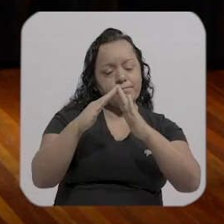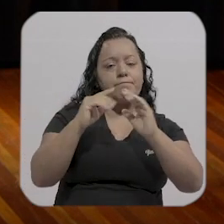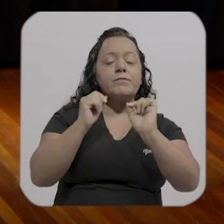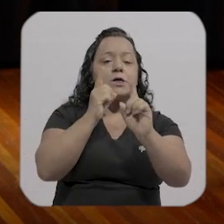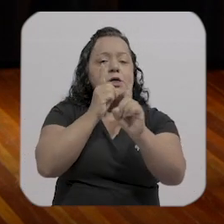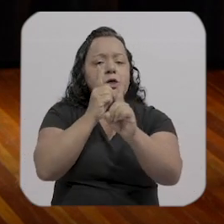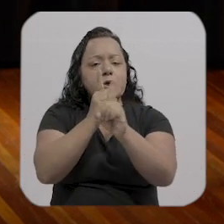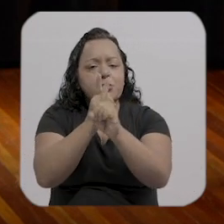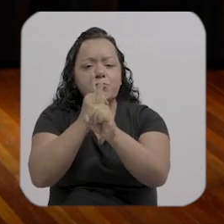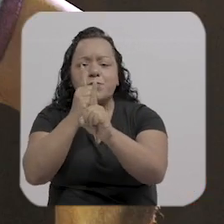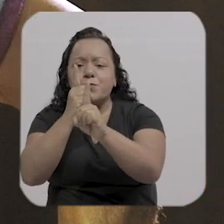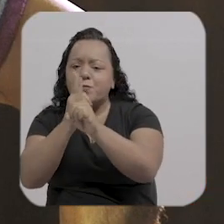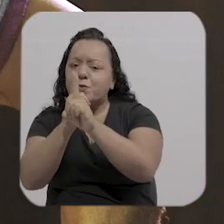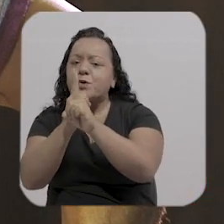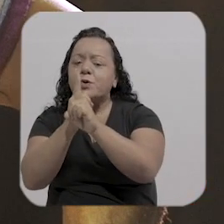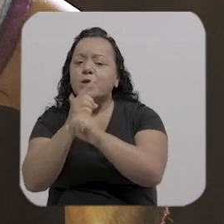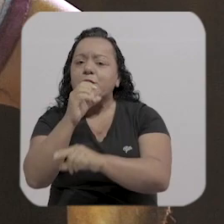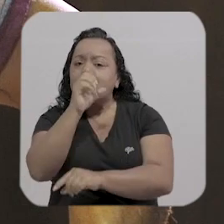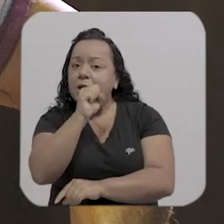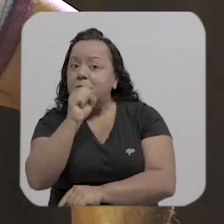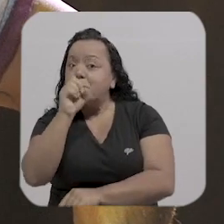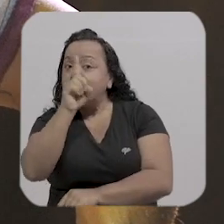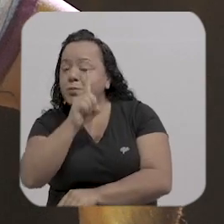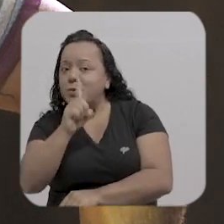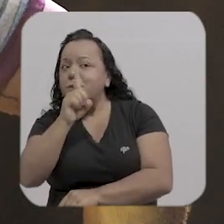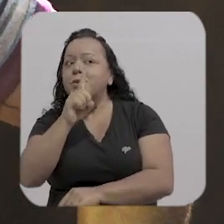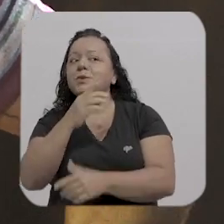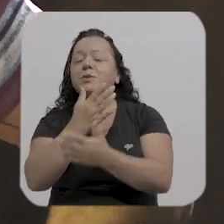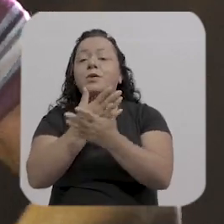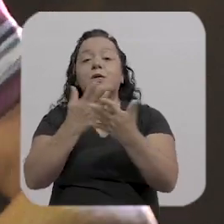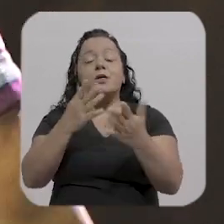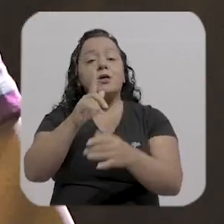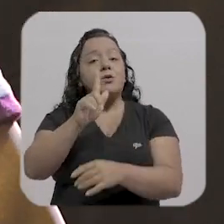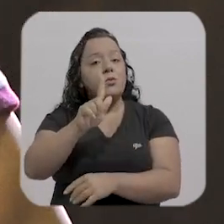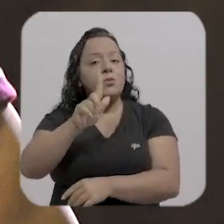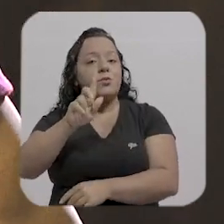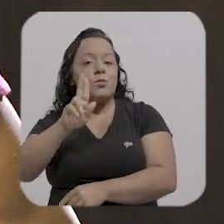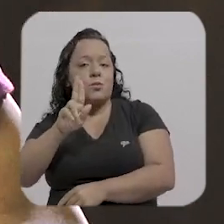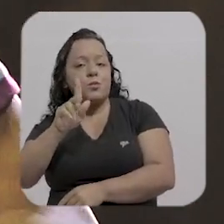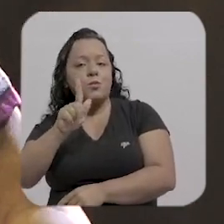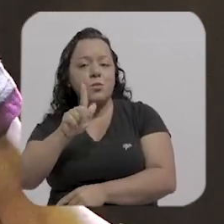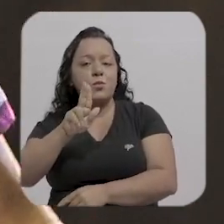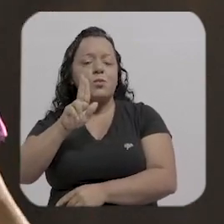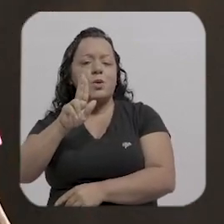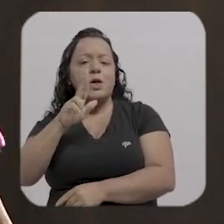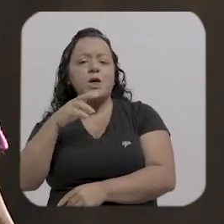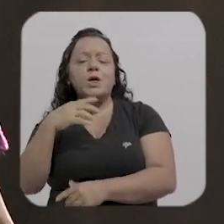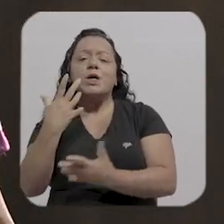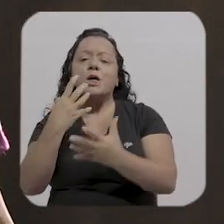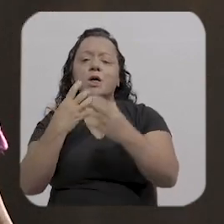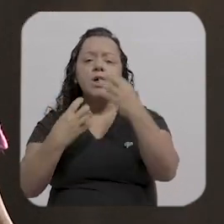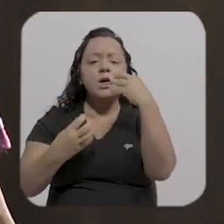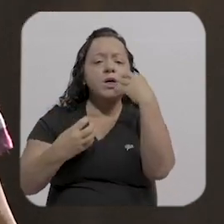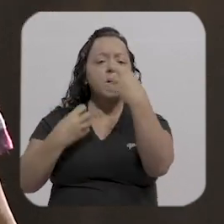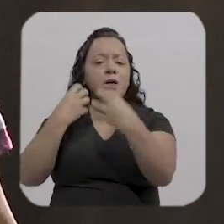encontros, no Sinais de Semana, o Bubu cantava as músicas,